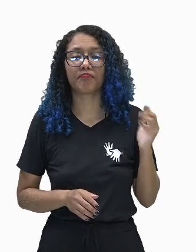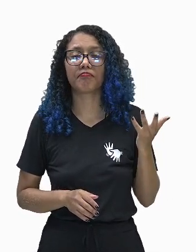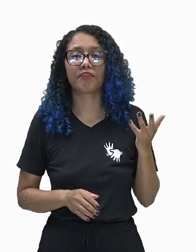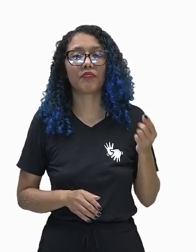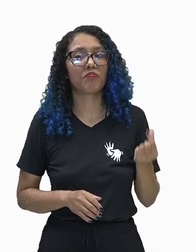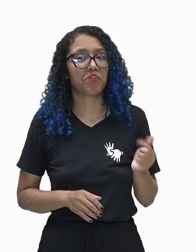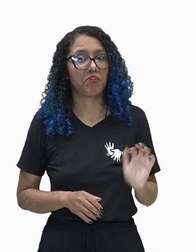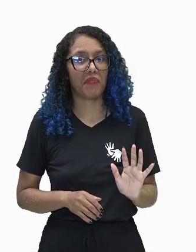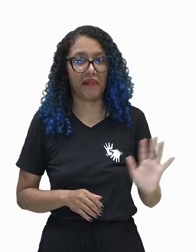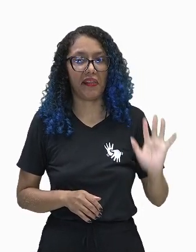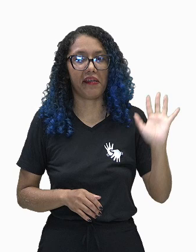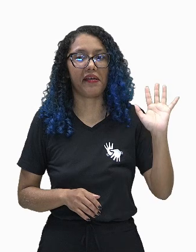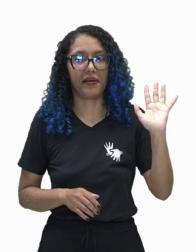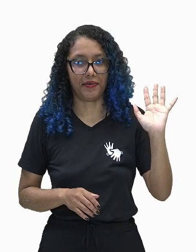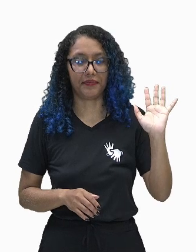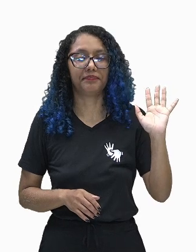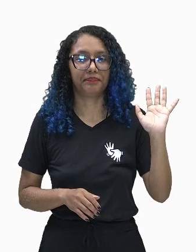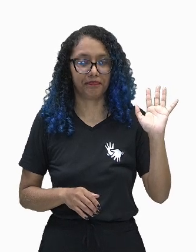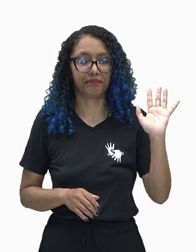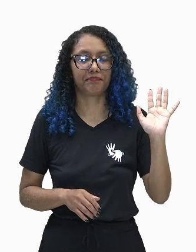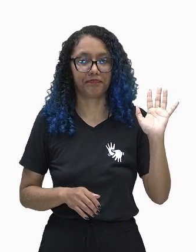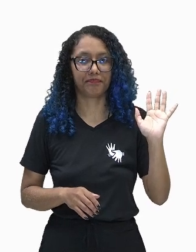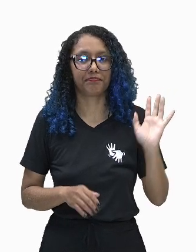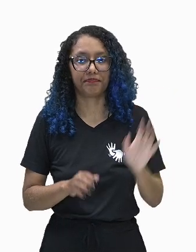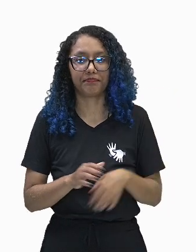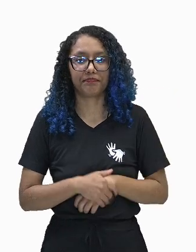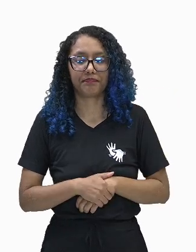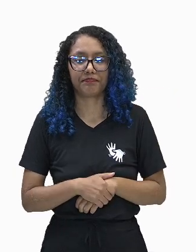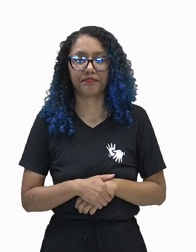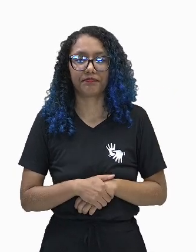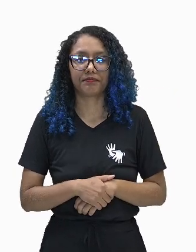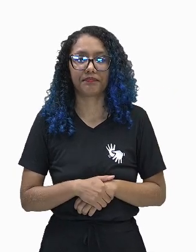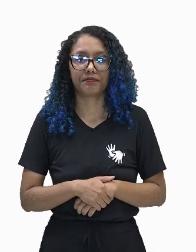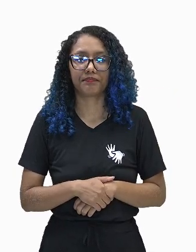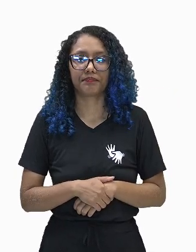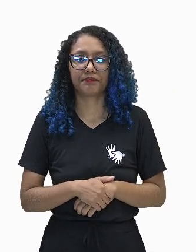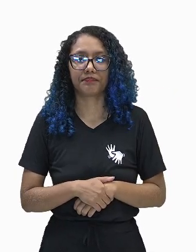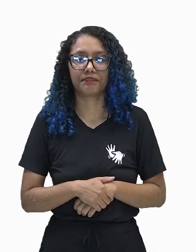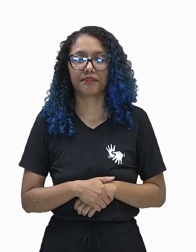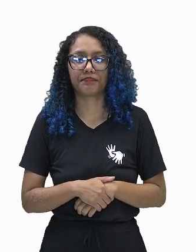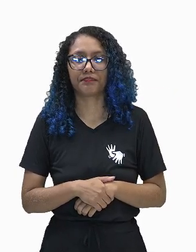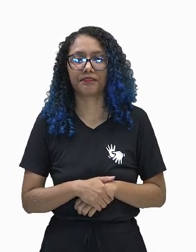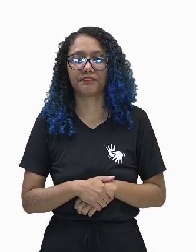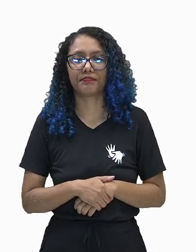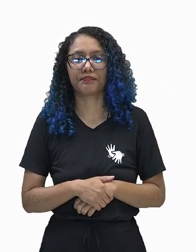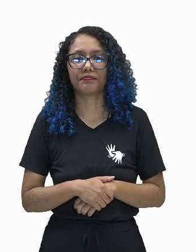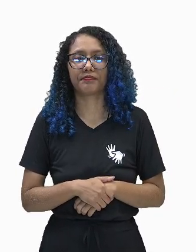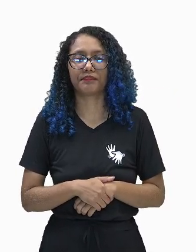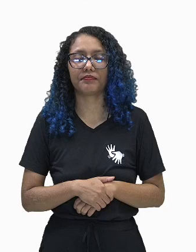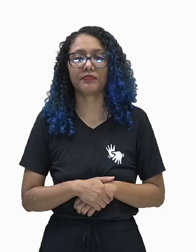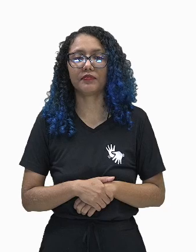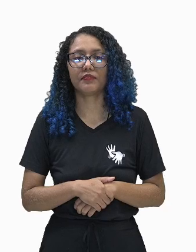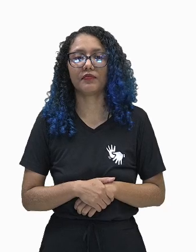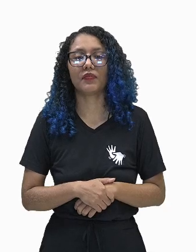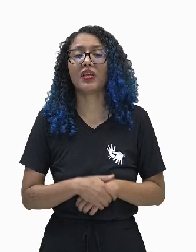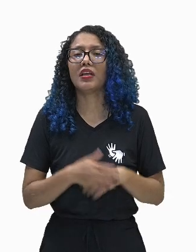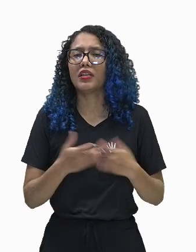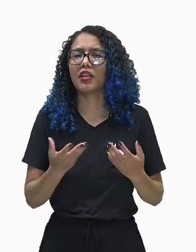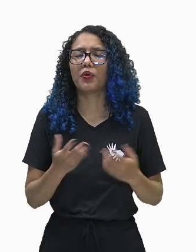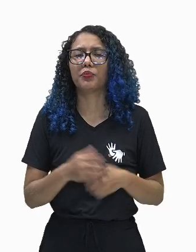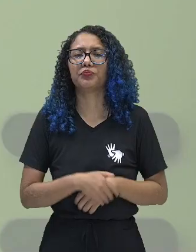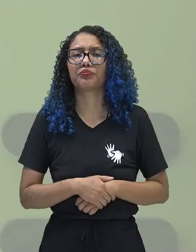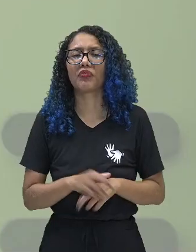um custo um pouquinho mais alto. O que vai determinar a diferença entre um custo e outro?